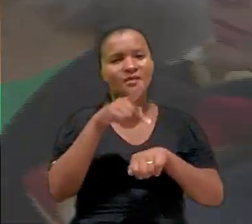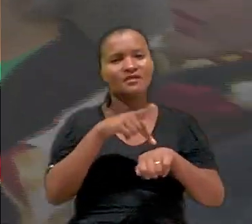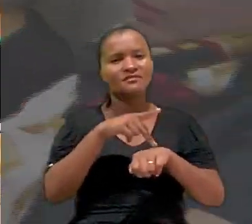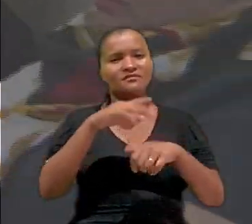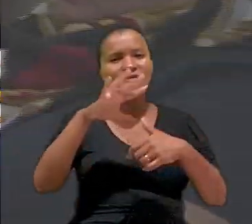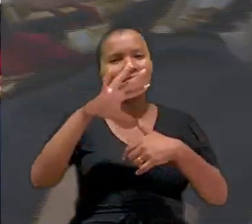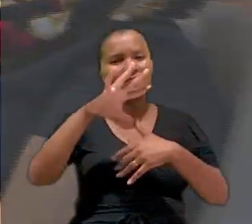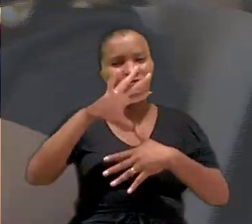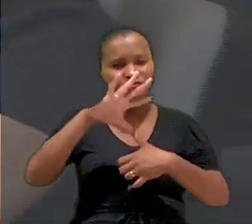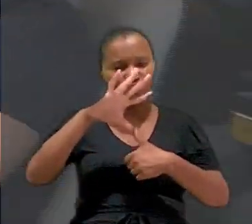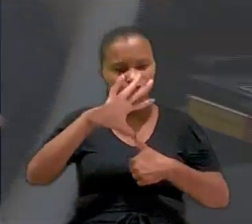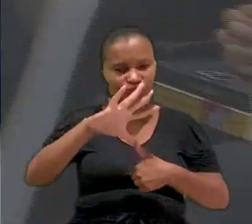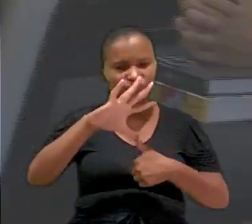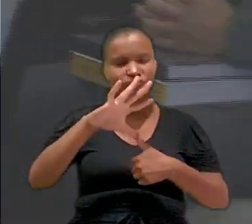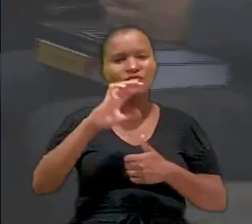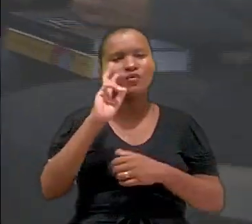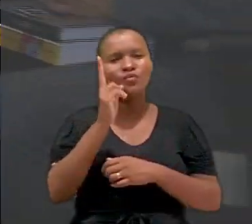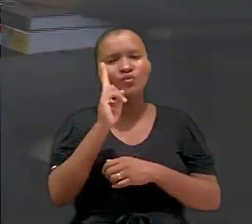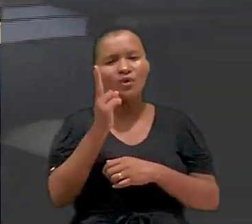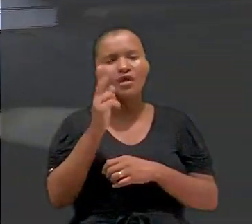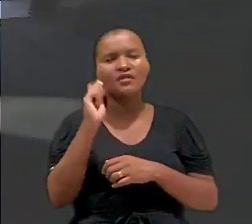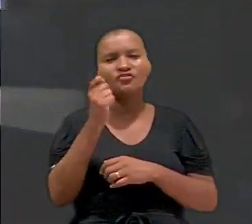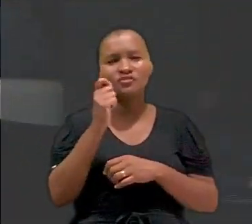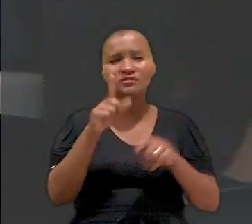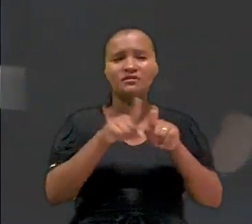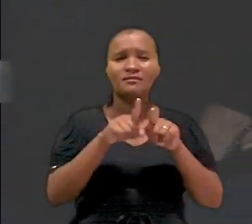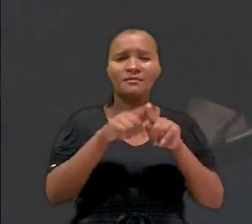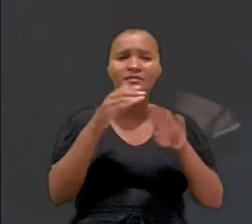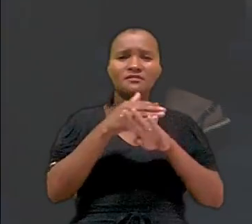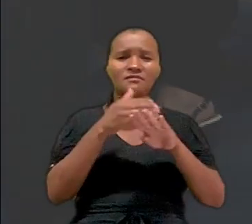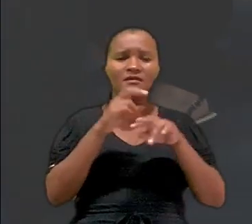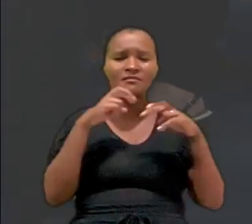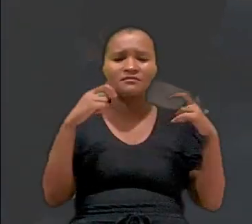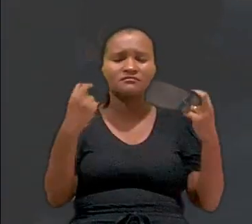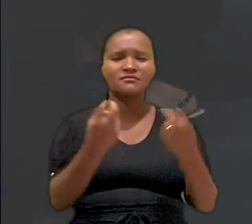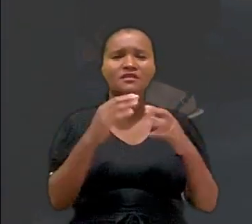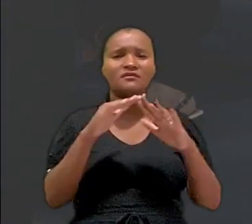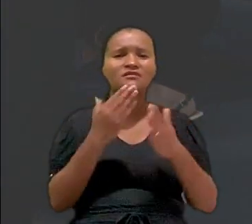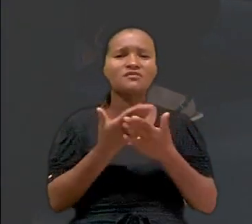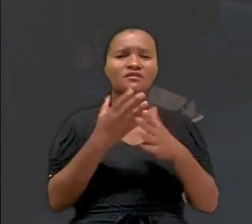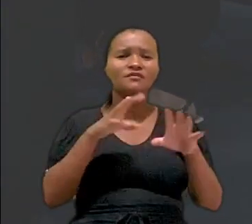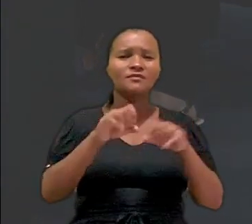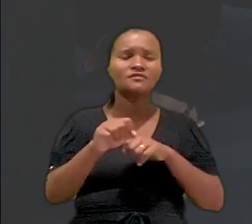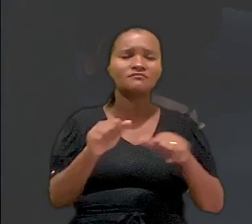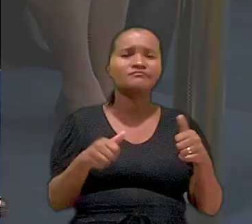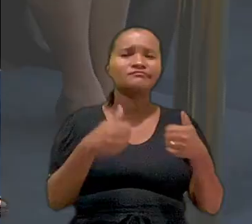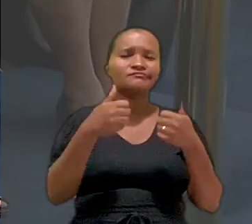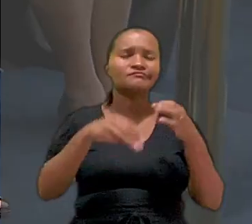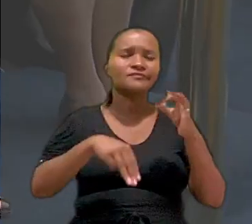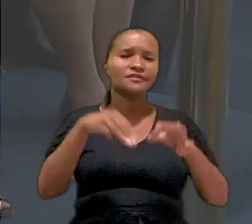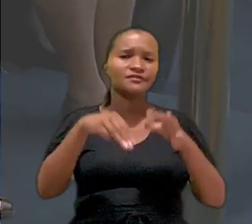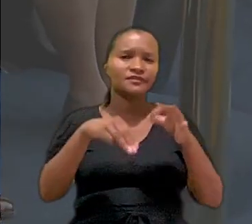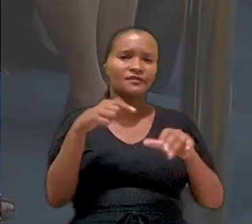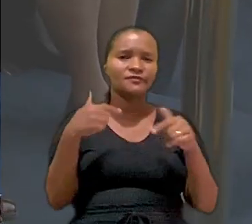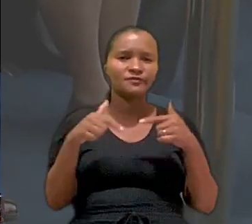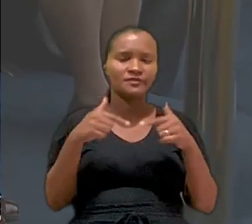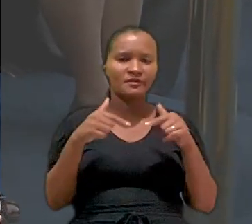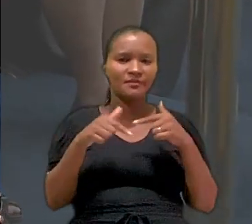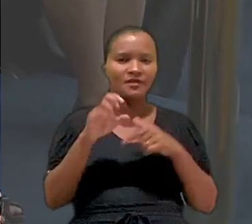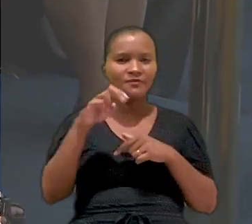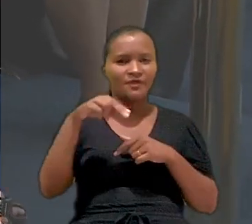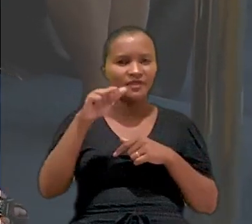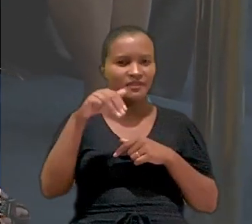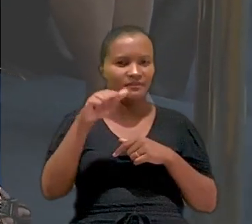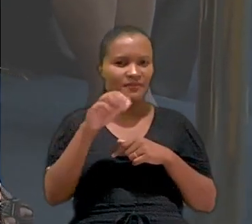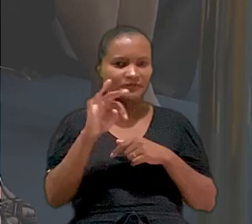Sul, como Uruguai e Argentina, também participaram de uma mesa redonda na Escola de Formação e Aperfeiçoamento de Magistrados do